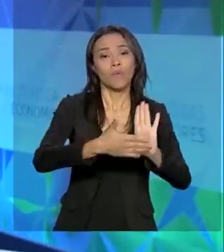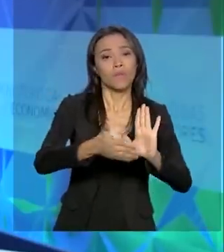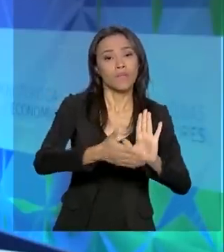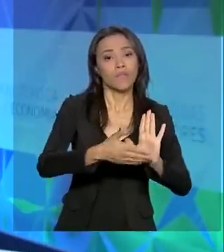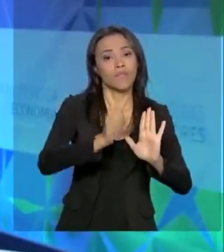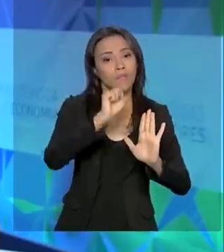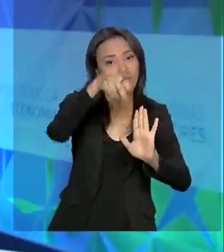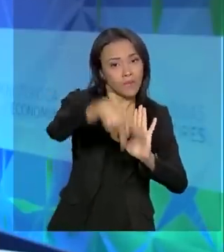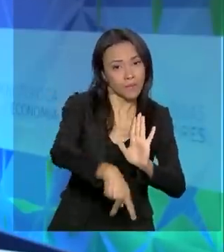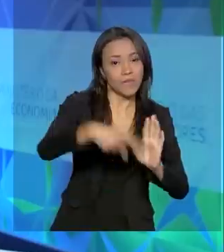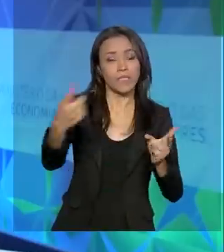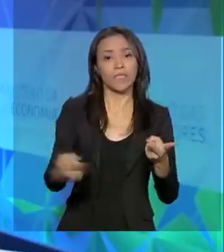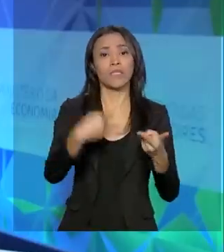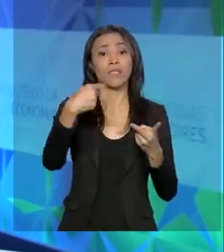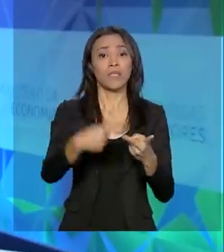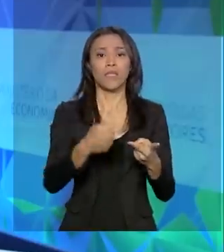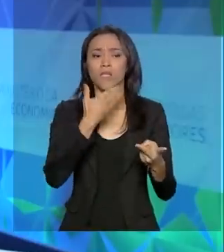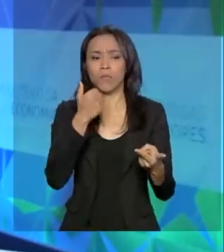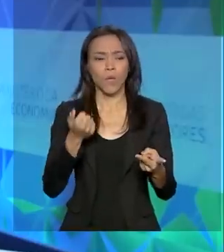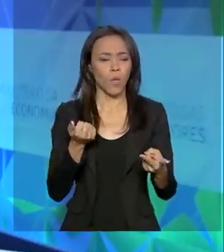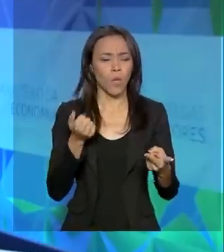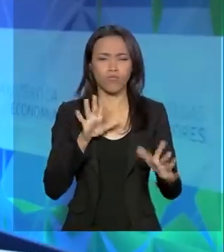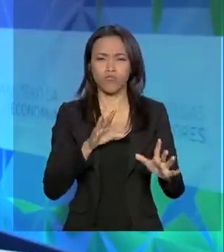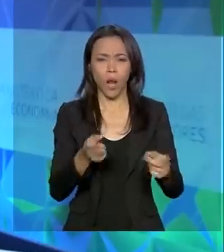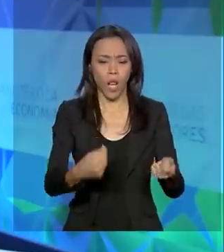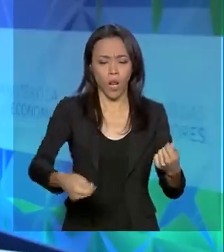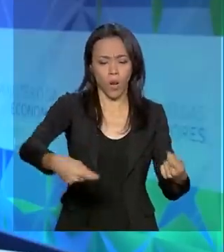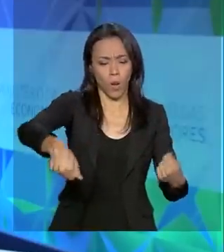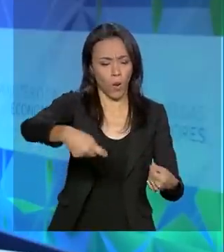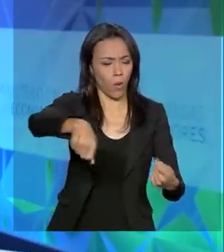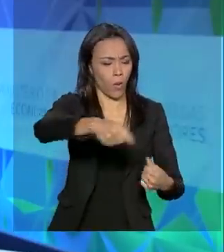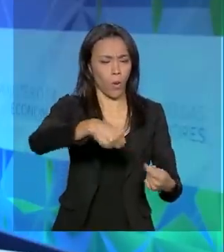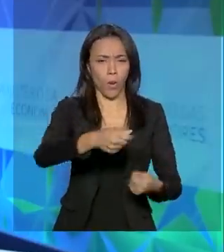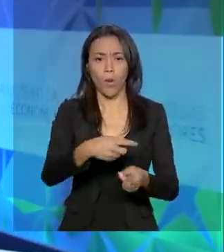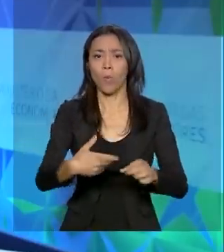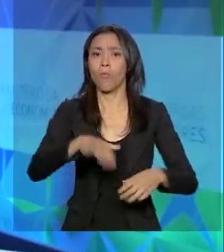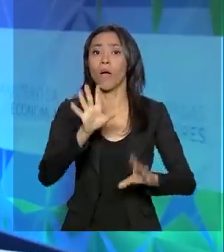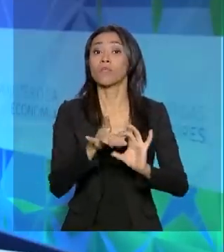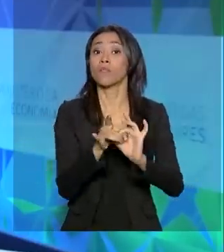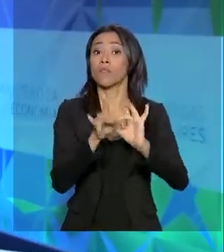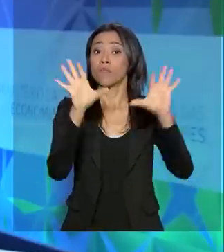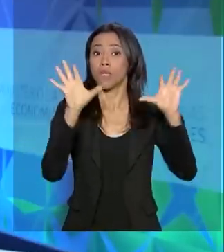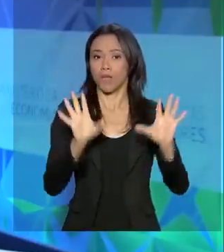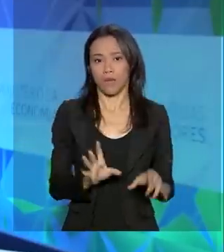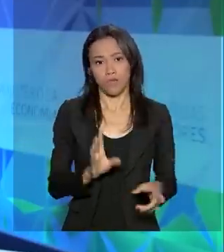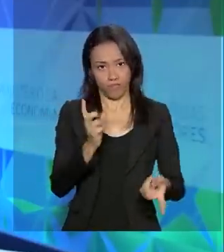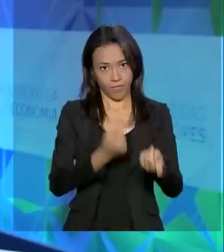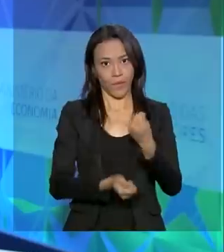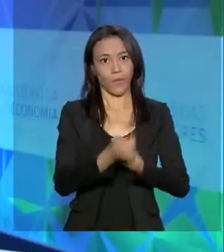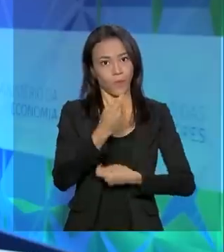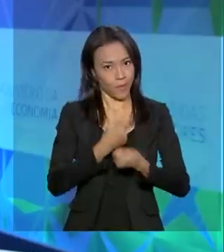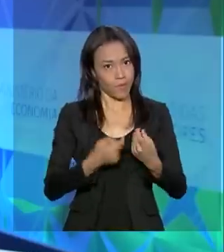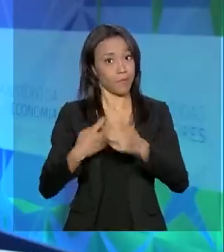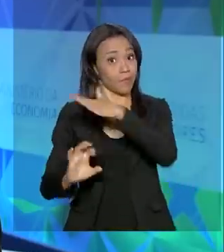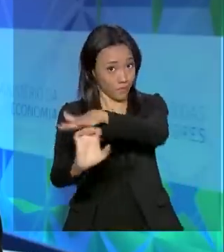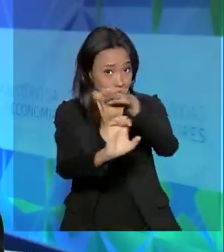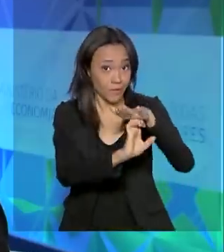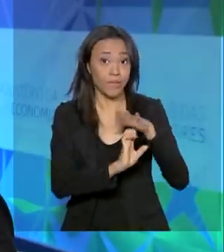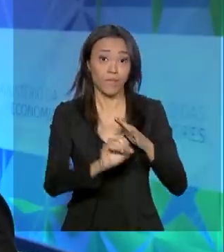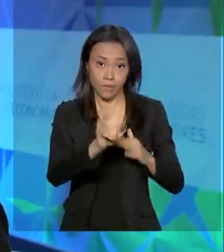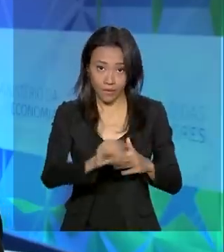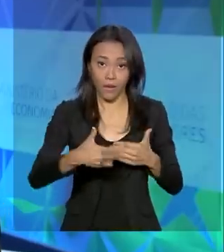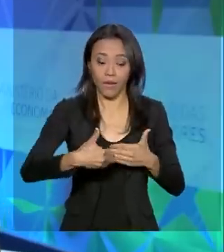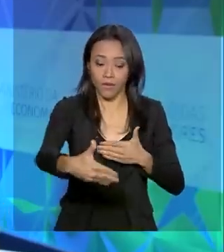melhor ambiente de negócios, com mais liberdade econômica para os empreendedores, será apresentado